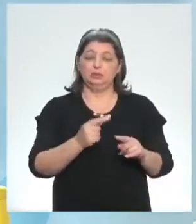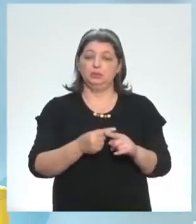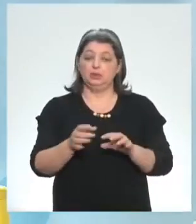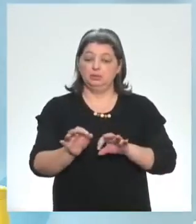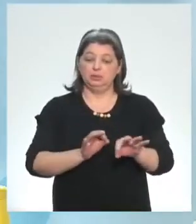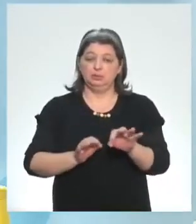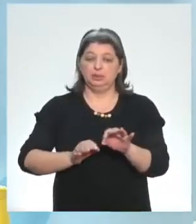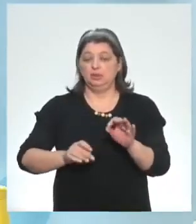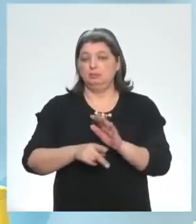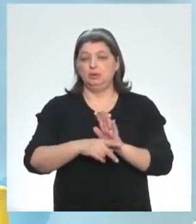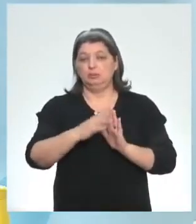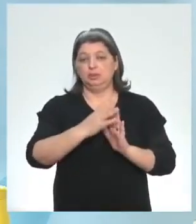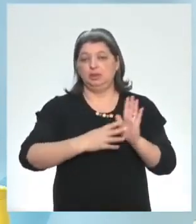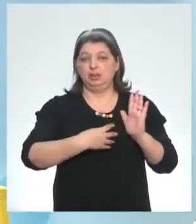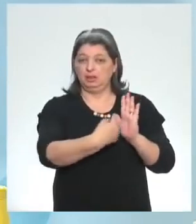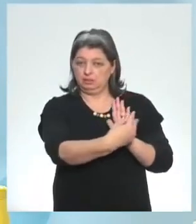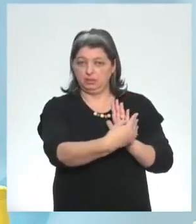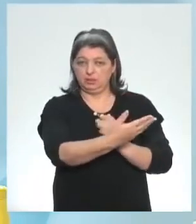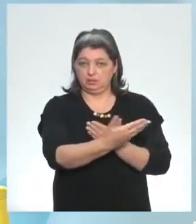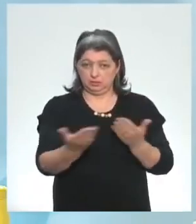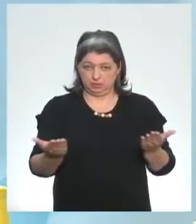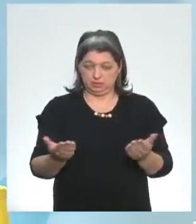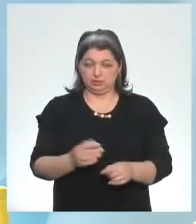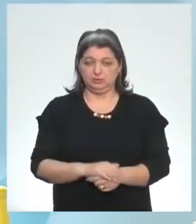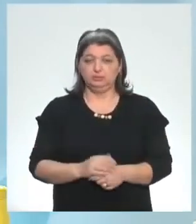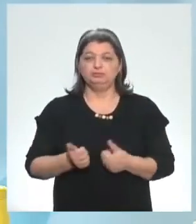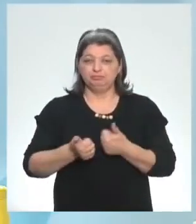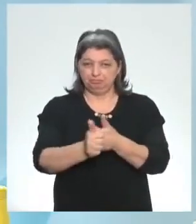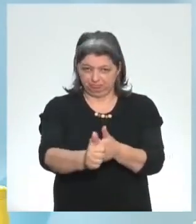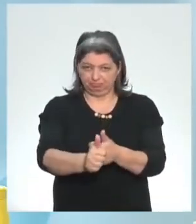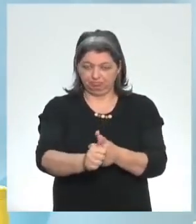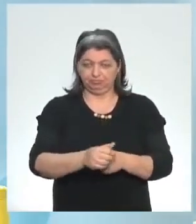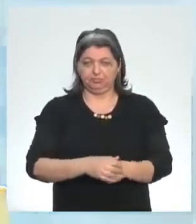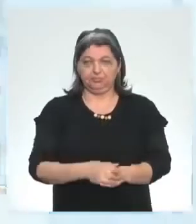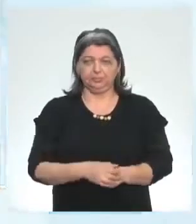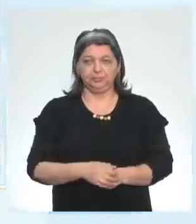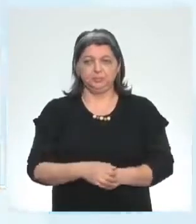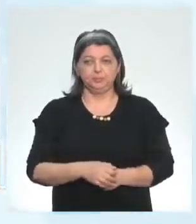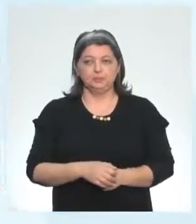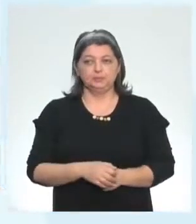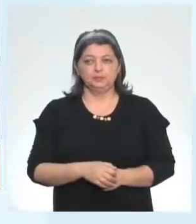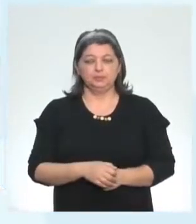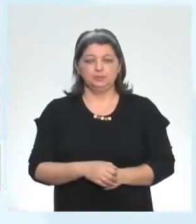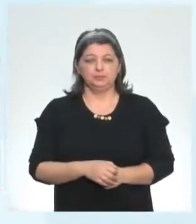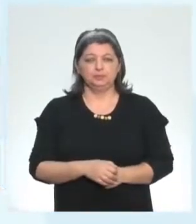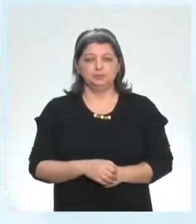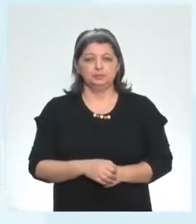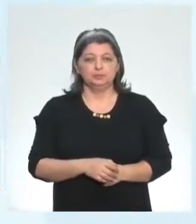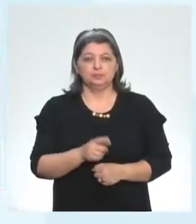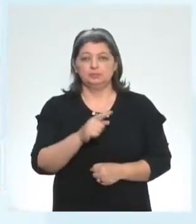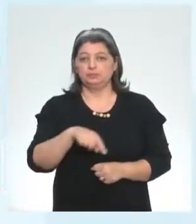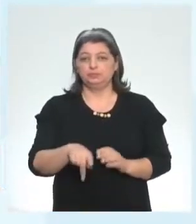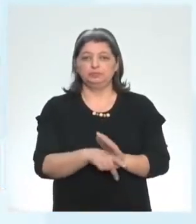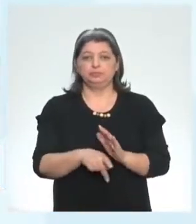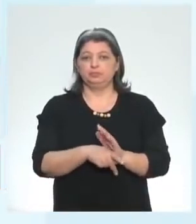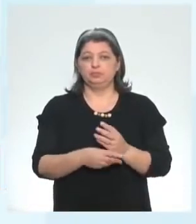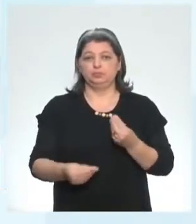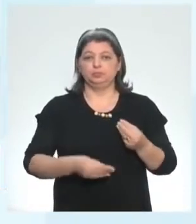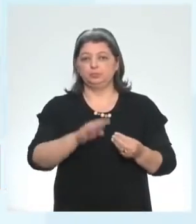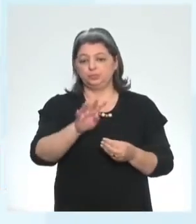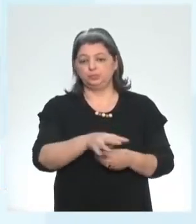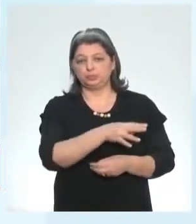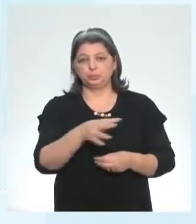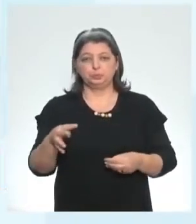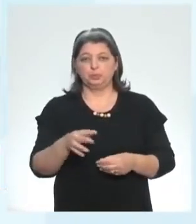uma tabelinha com ele pra vocês agora e a gente vai seguir essa tabela tá? tá aqui pra vocês o formato do present